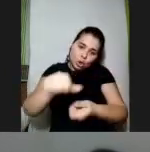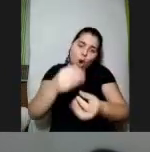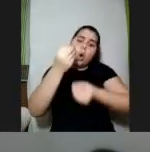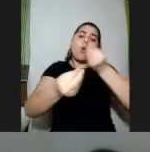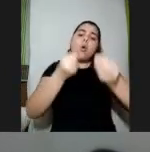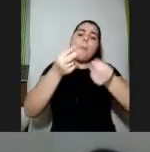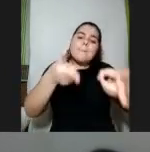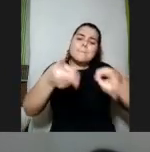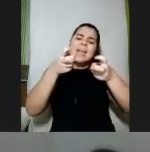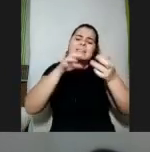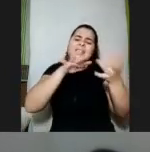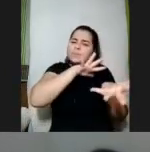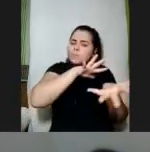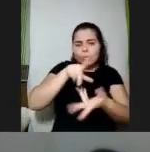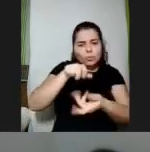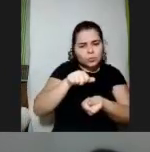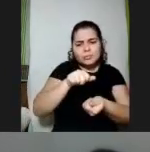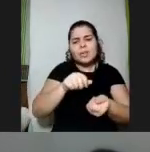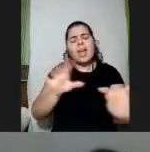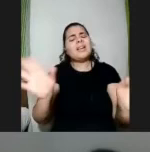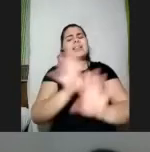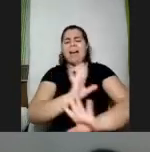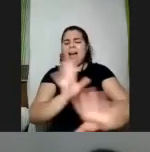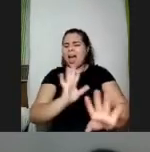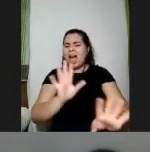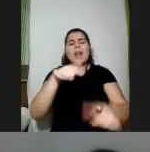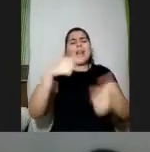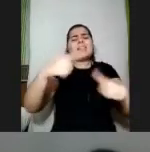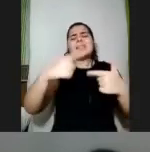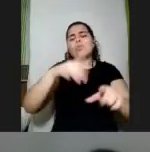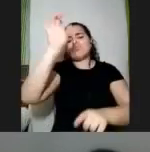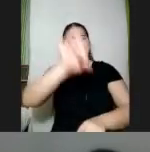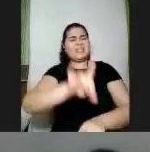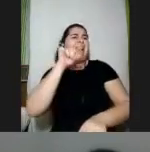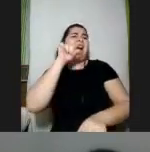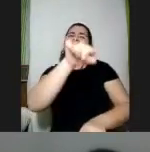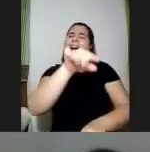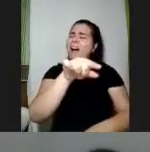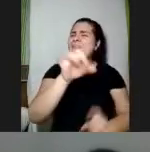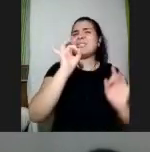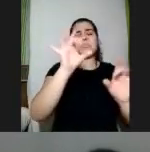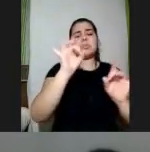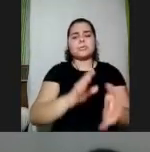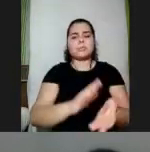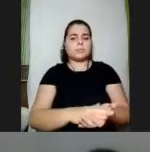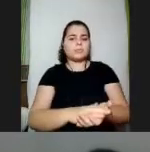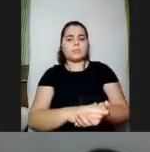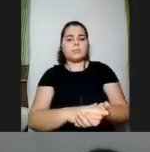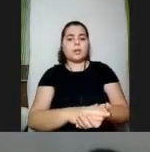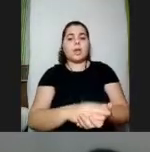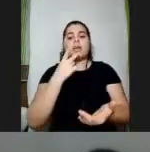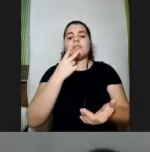o mundo então quando eu falo assim não ela não tem deficiência ela é especial é um jeito de eu falar assim não é bom ter deficiência